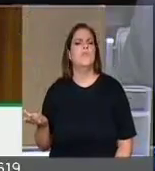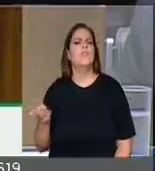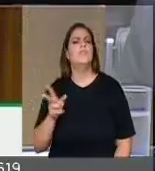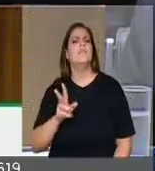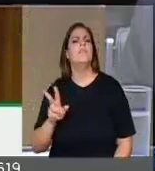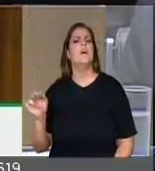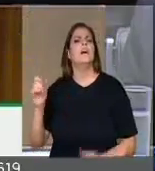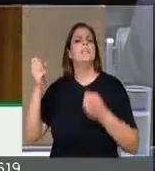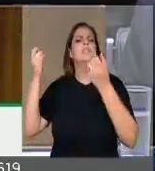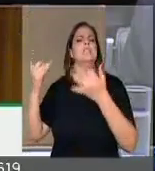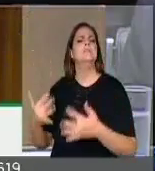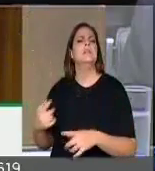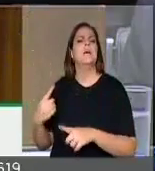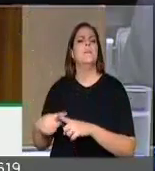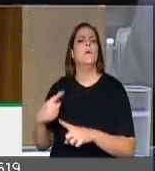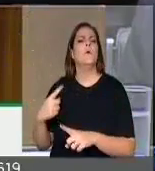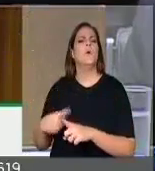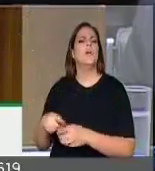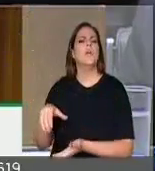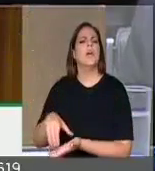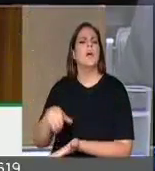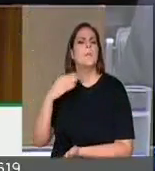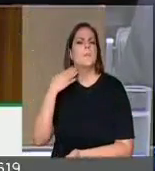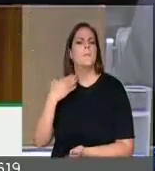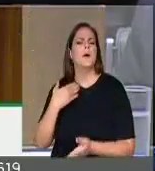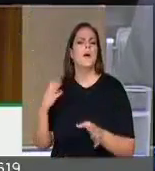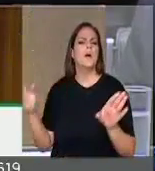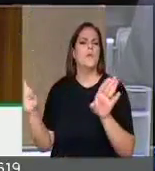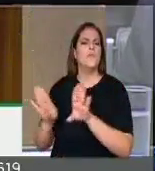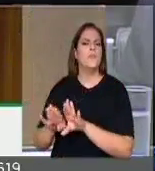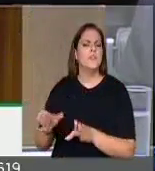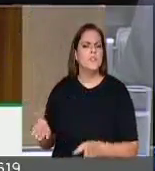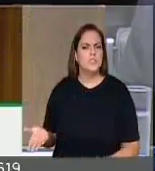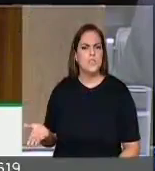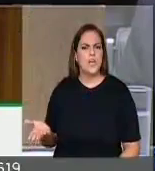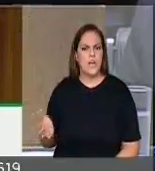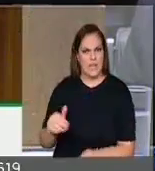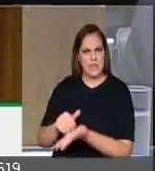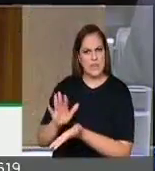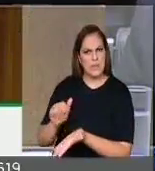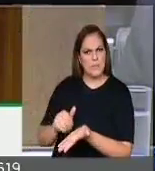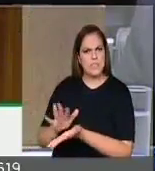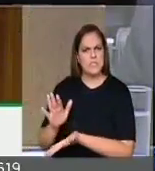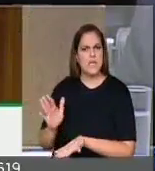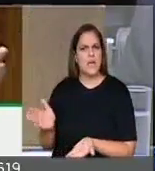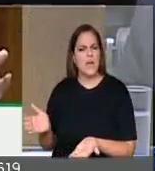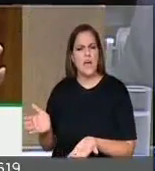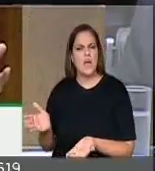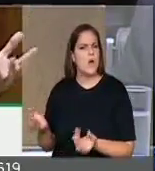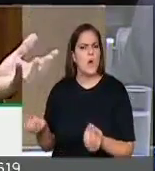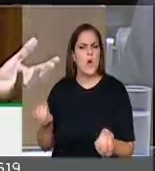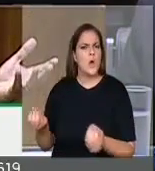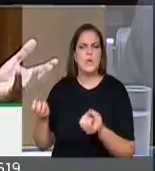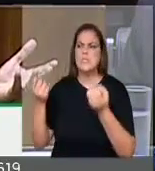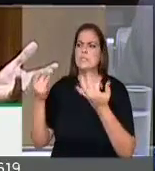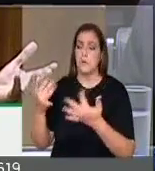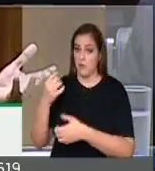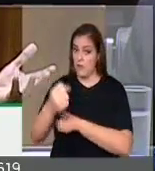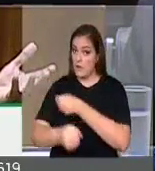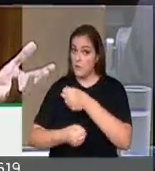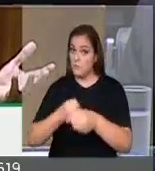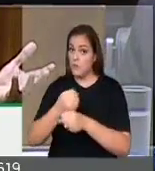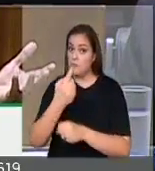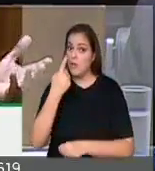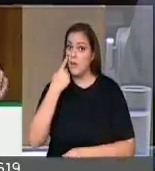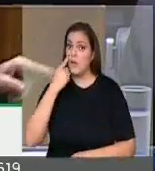justificando o fechamento de agência da Caixa Econômica do Banco do Brasil, o seu processo de demissão, de esvaziamento? Como farão? No ano que vem tem eleição.